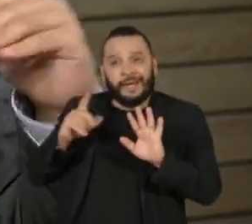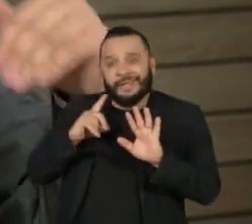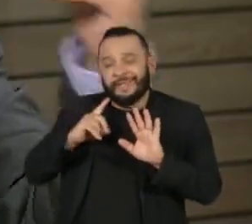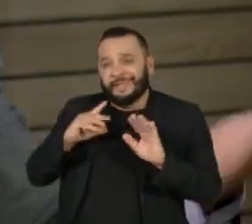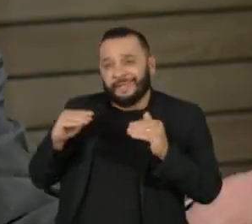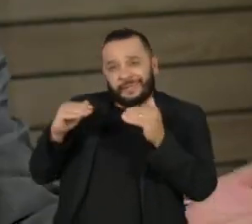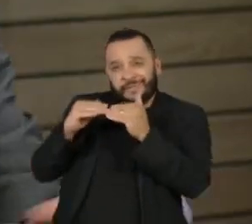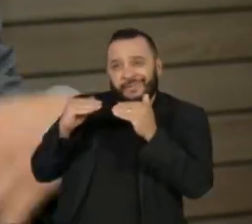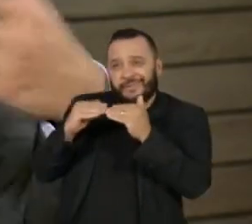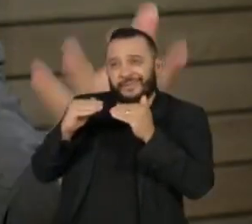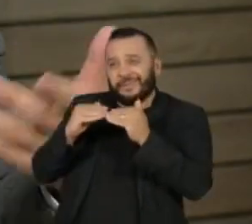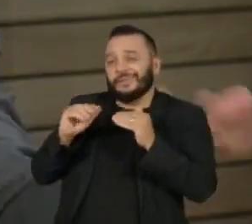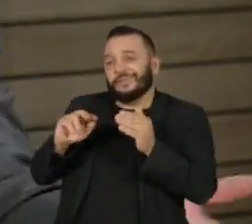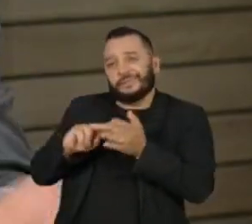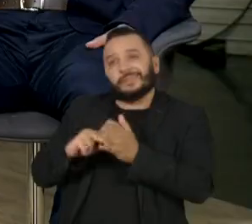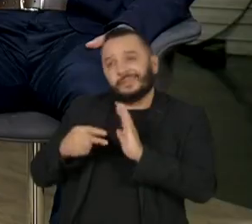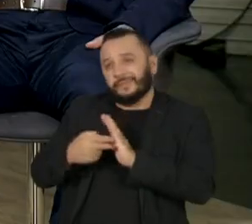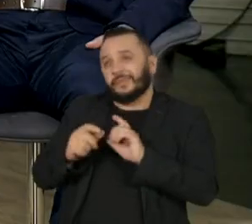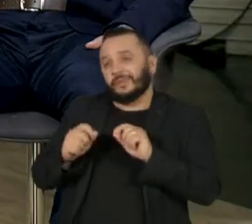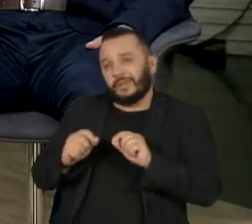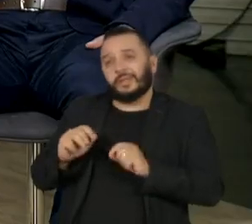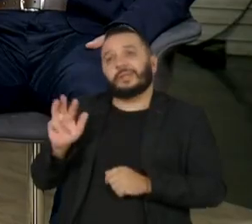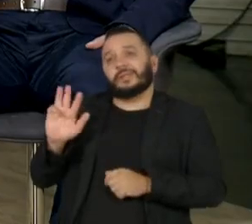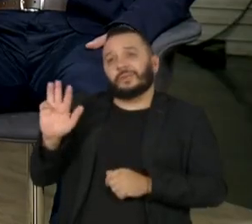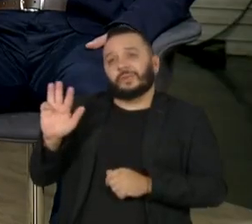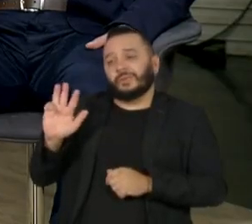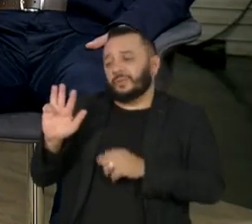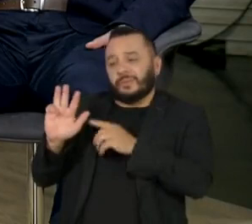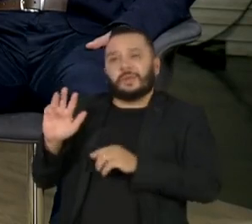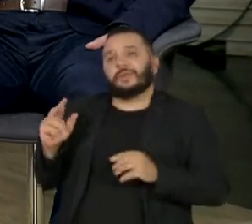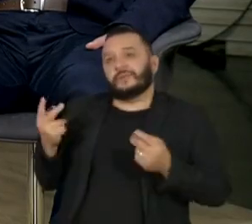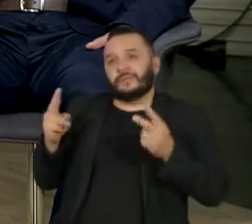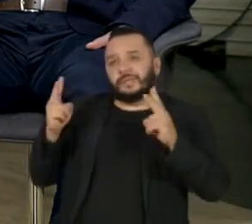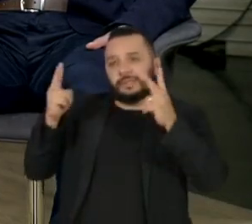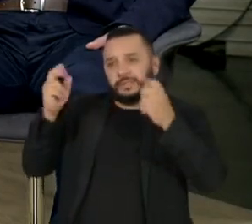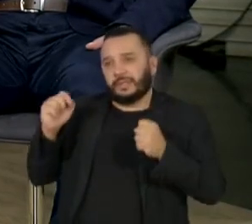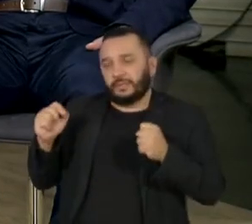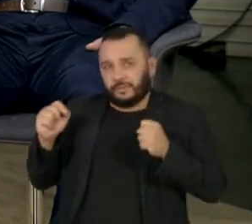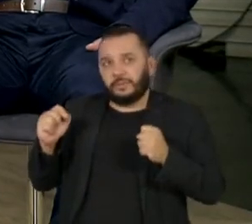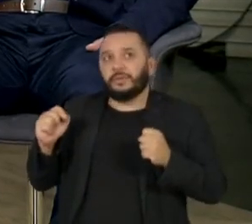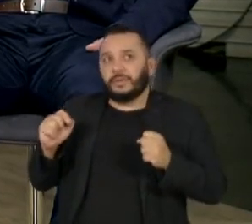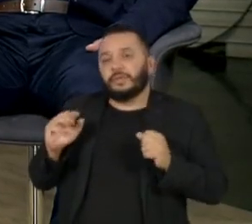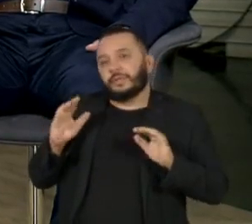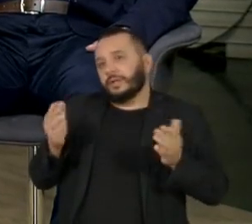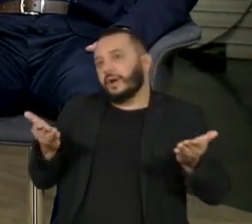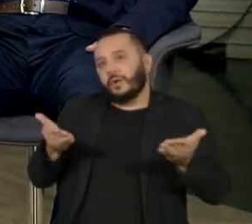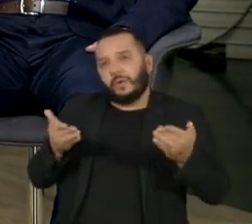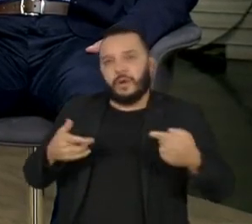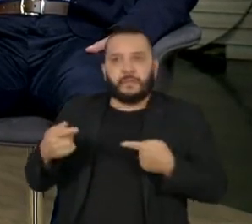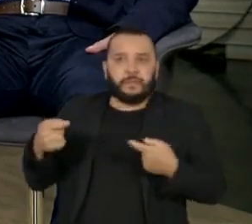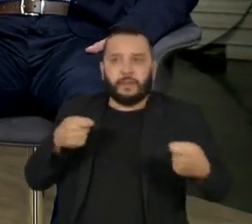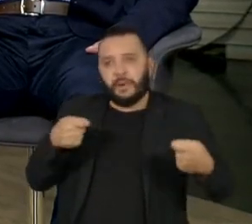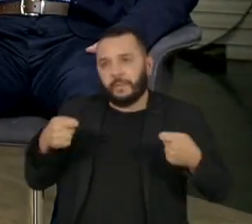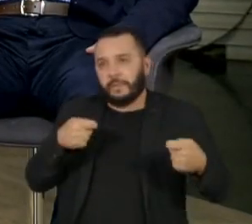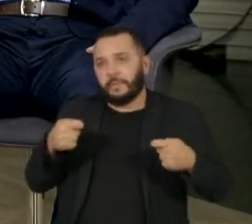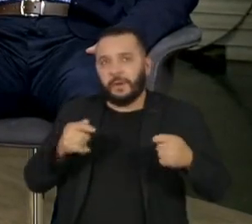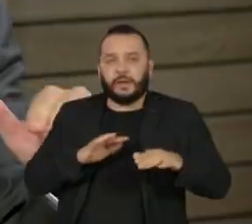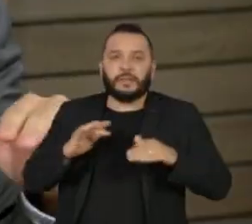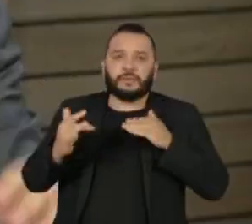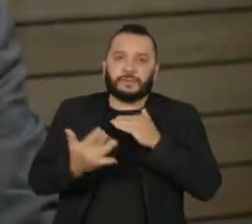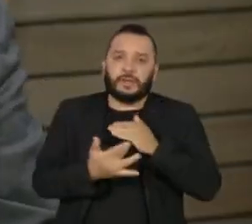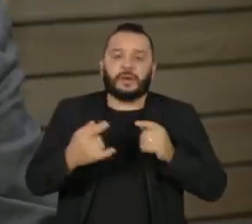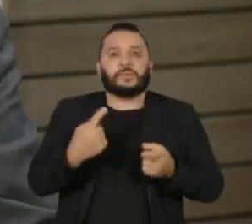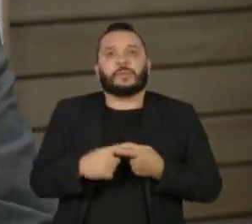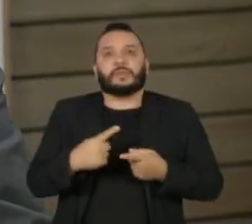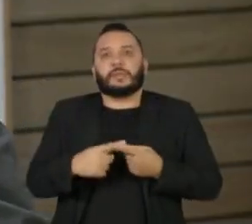campeonato é vitória. Então, diante disso, o Lula acaba vencendo. E a guerra volta para as redes sociais, uma vez que este debate foi